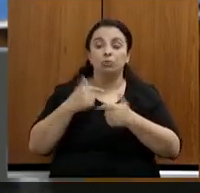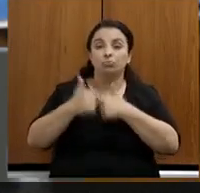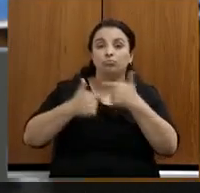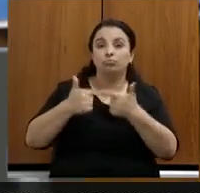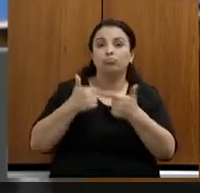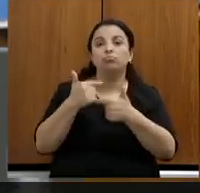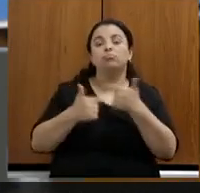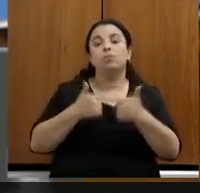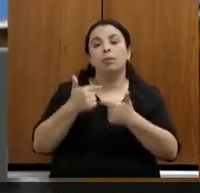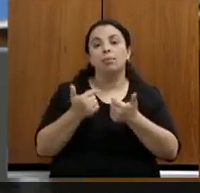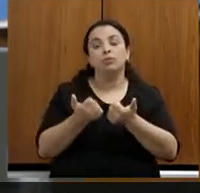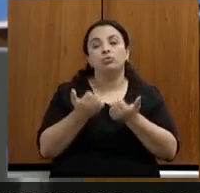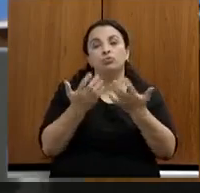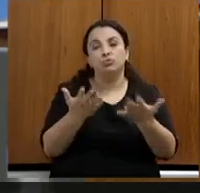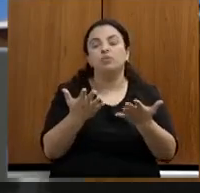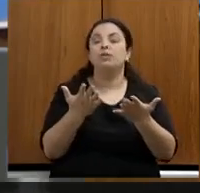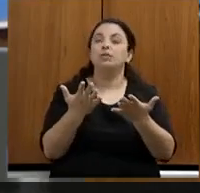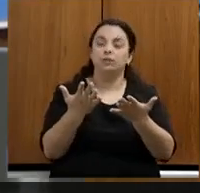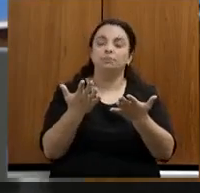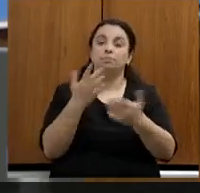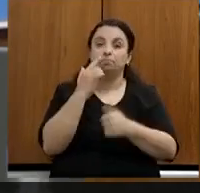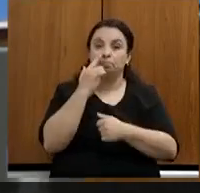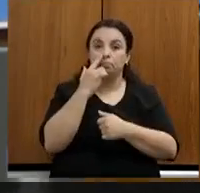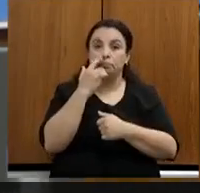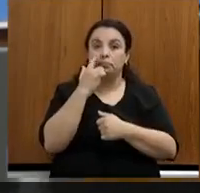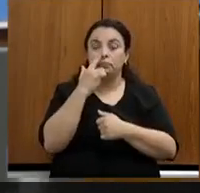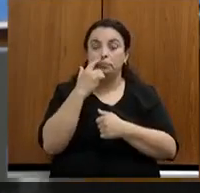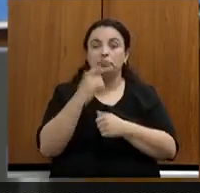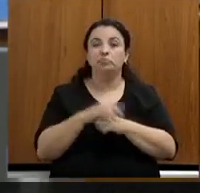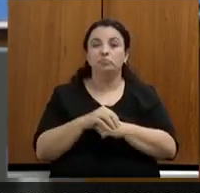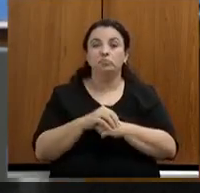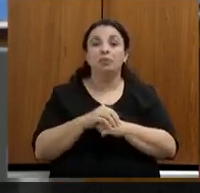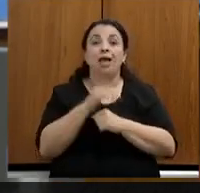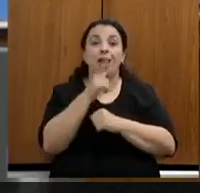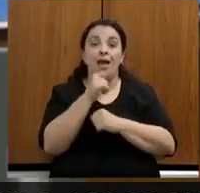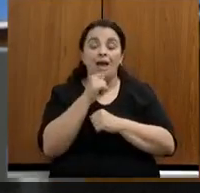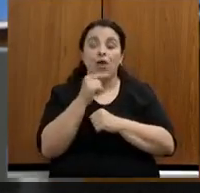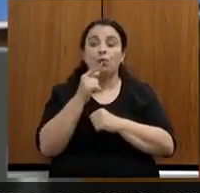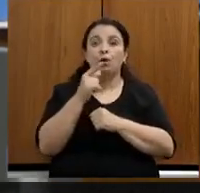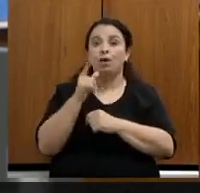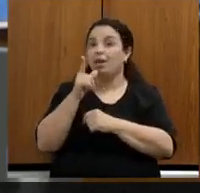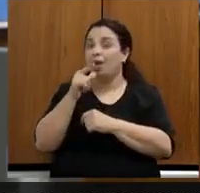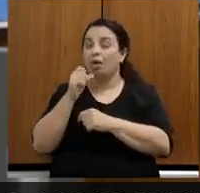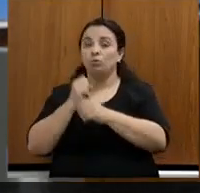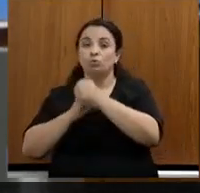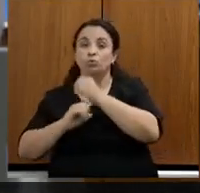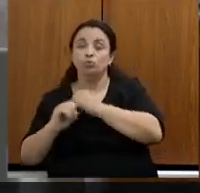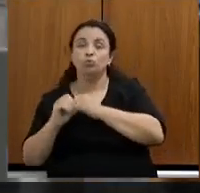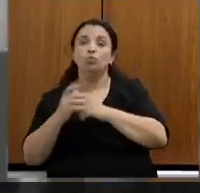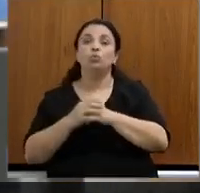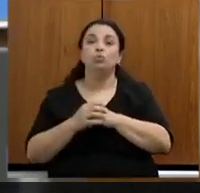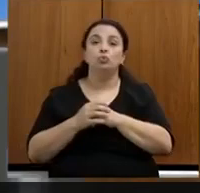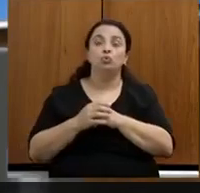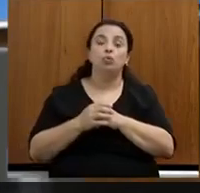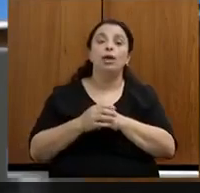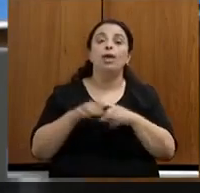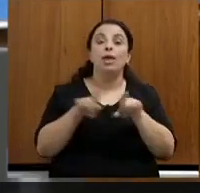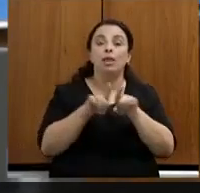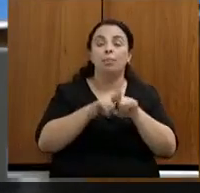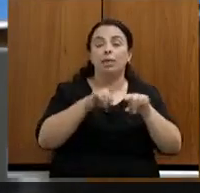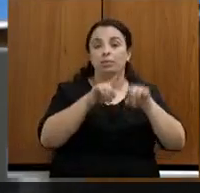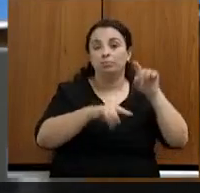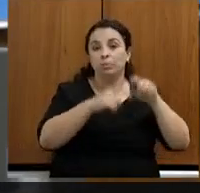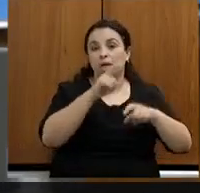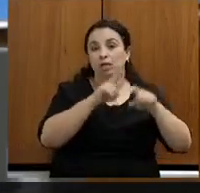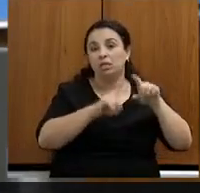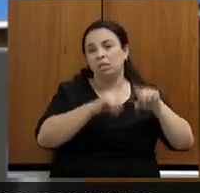proposição dos blocos, como eu mencionei, 22 para água, esgoto e 32 para resíduos sólidos, e a gente pretende,